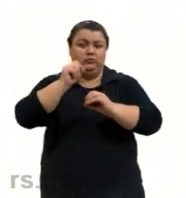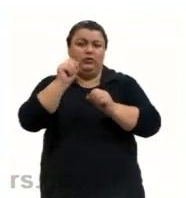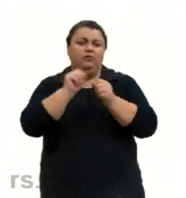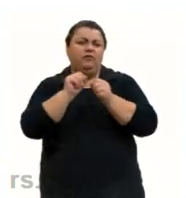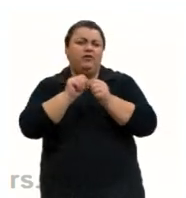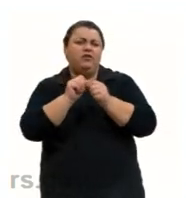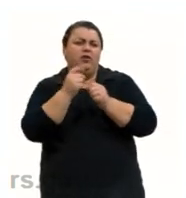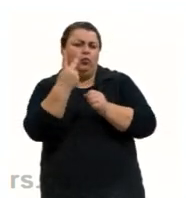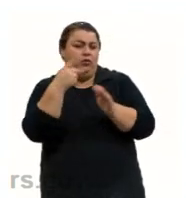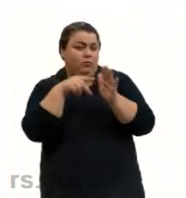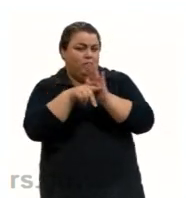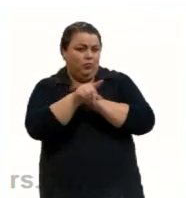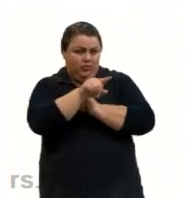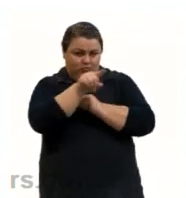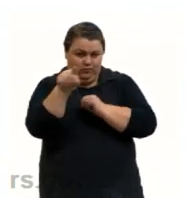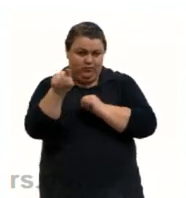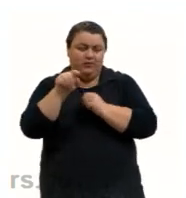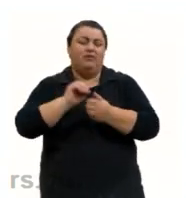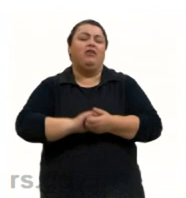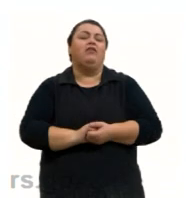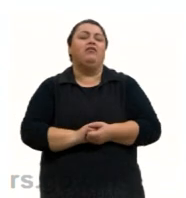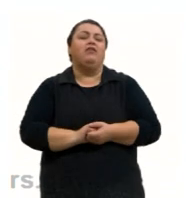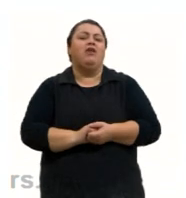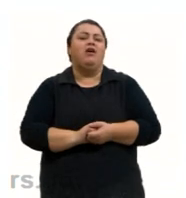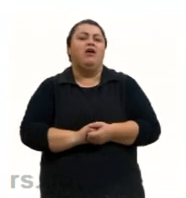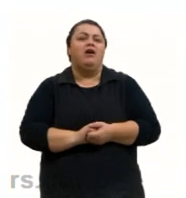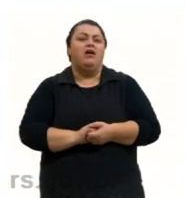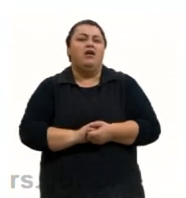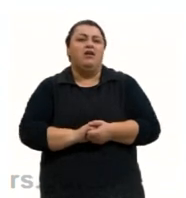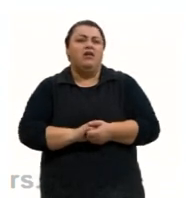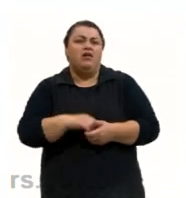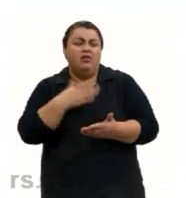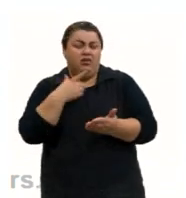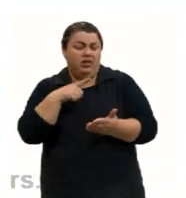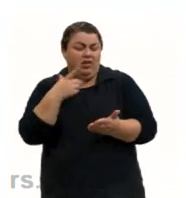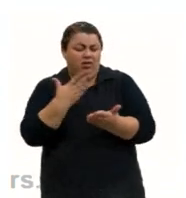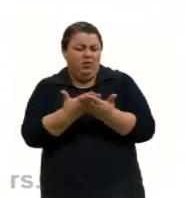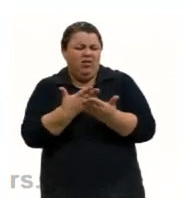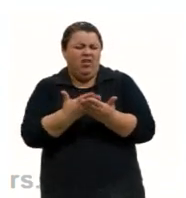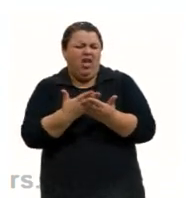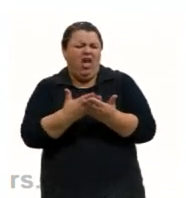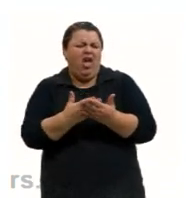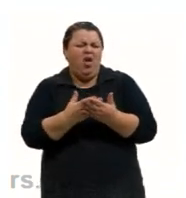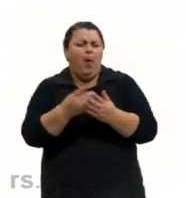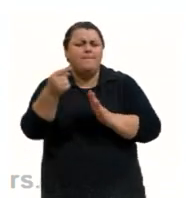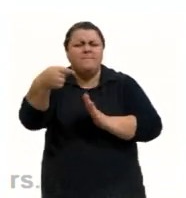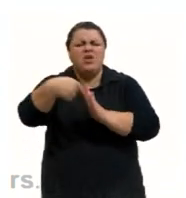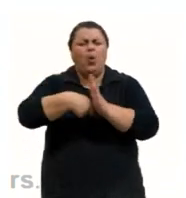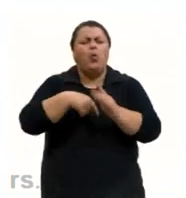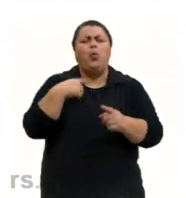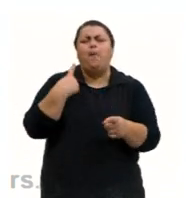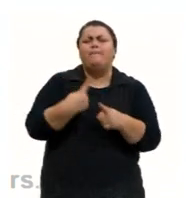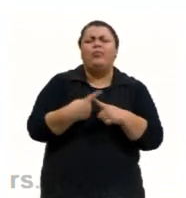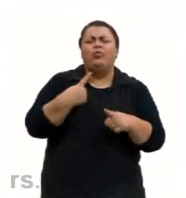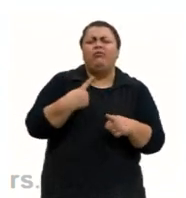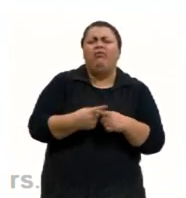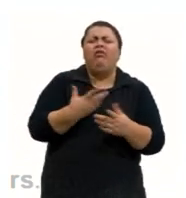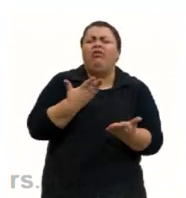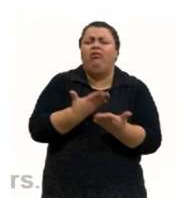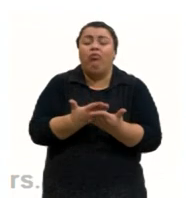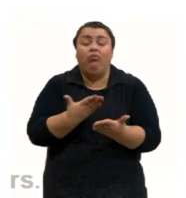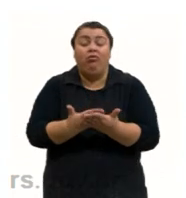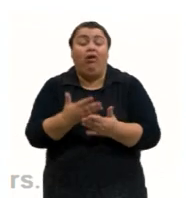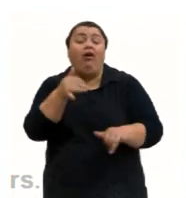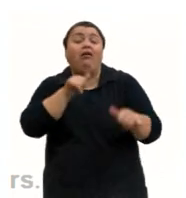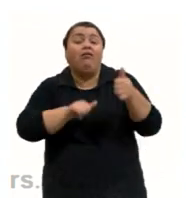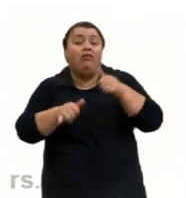questionamentos para vocês. Sempre quando eu inicio minhas aulas, os meus alunos questionam por que estudar Química, essa questão